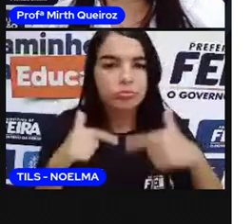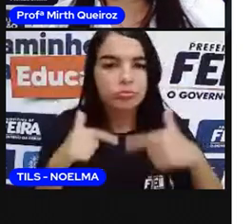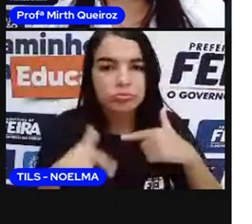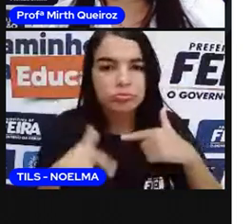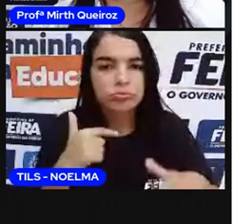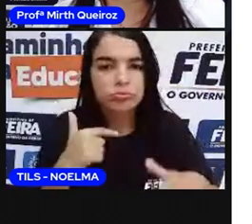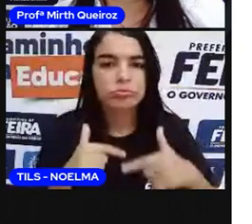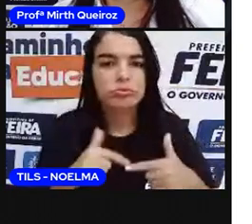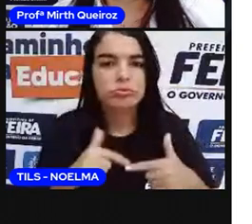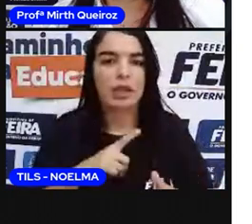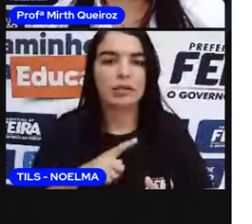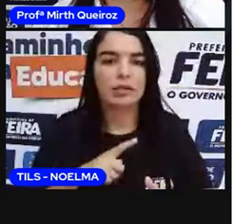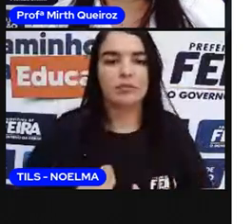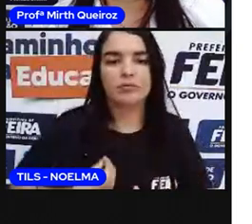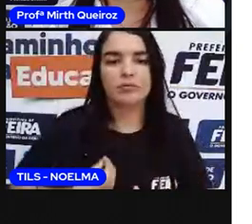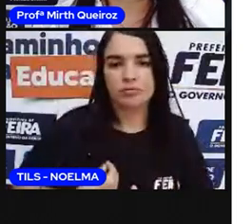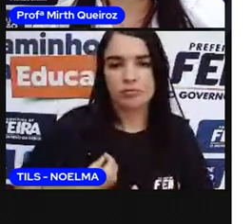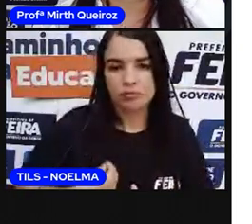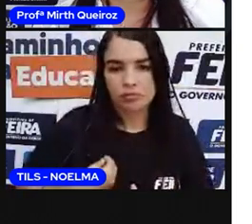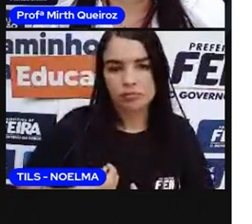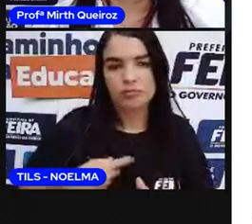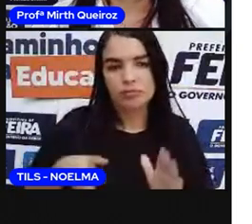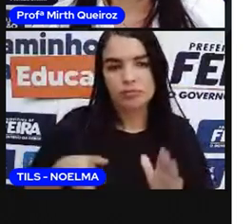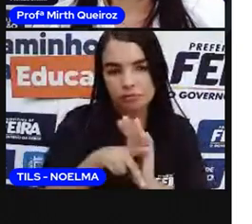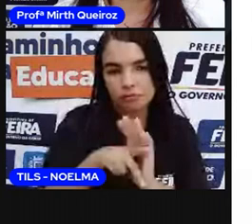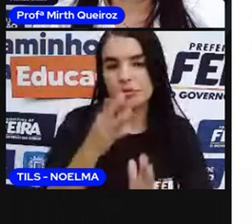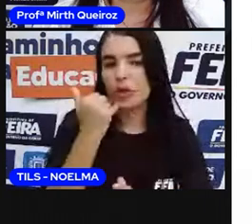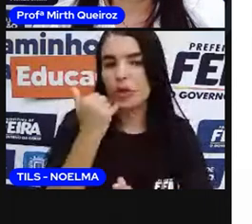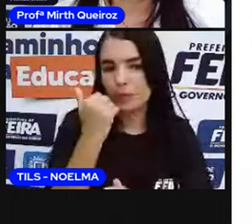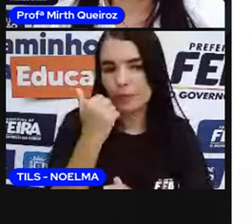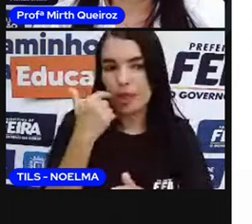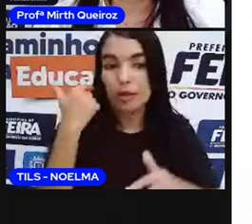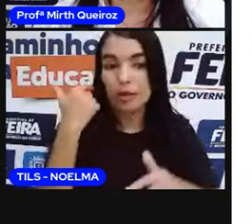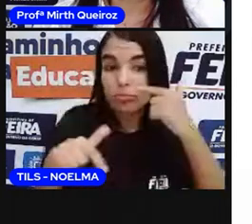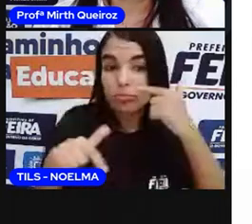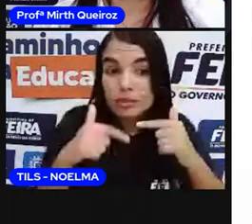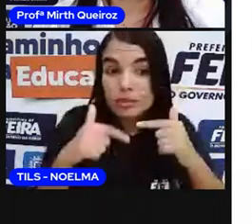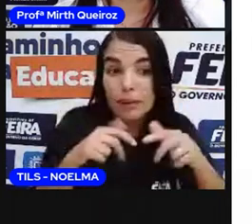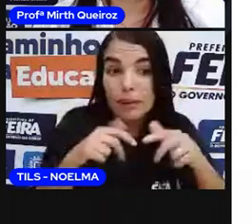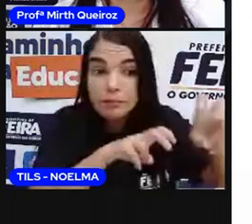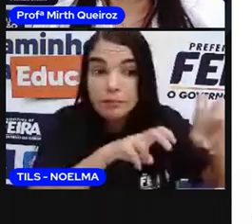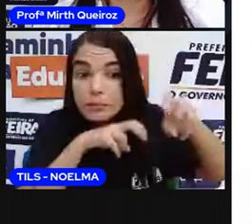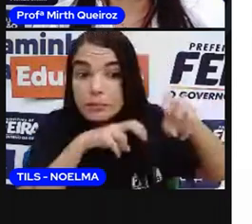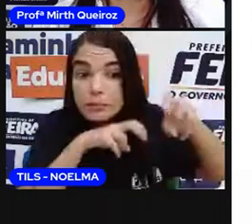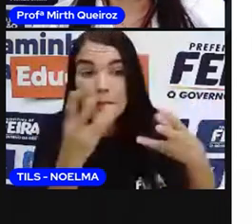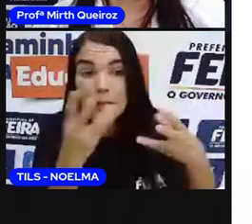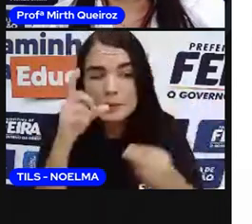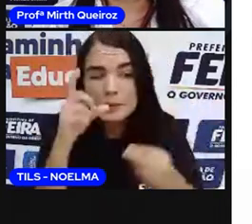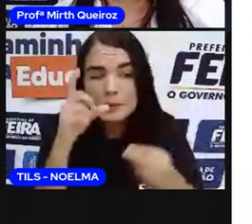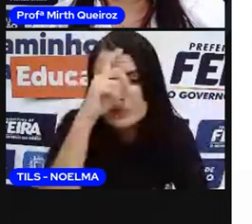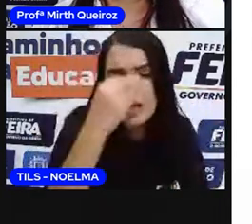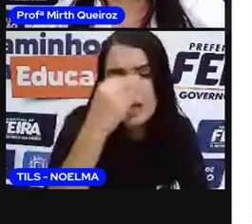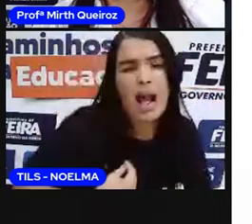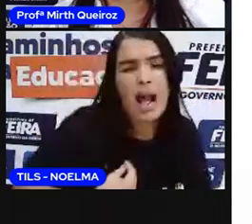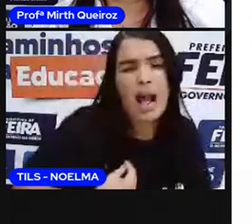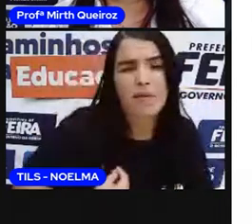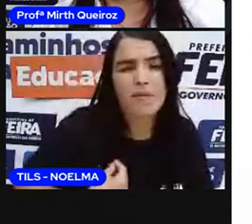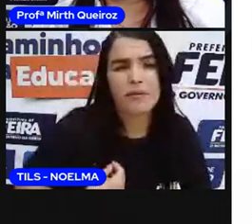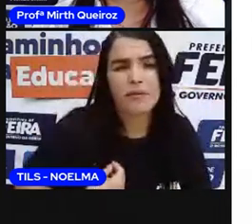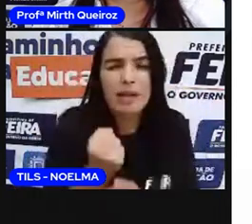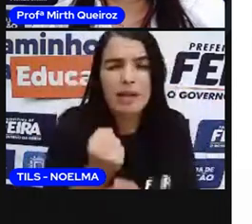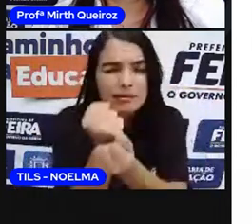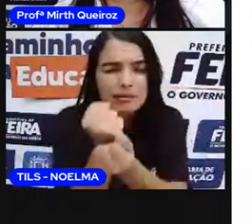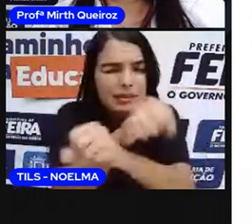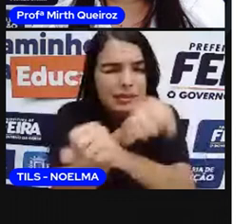pequeno costado para o próprio consumo. O trabalho nas fazendas era tão difícil que a vida de um